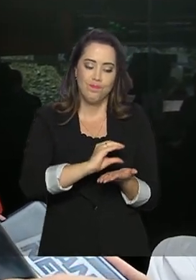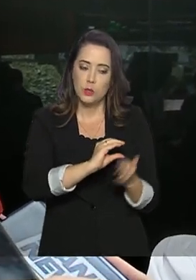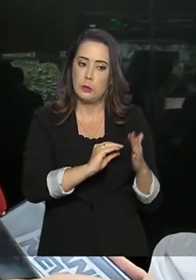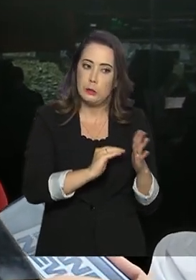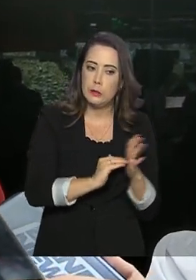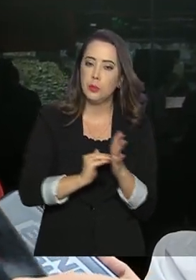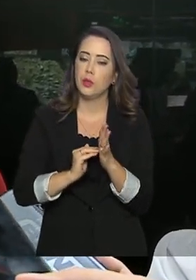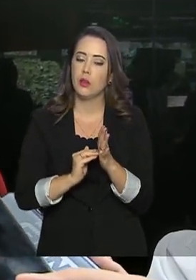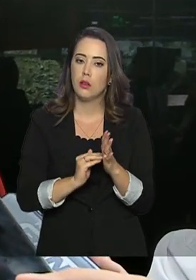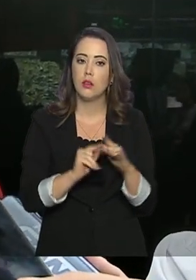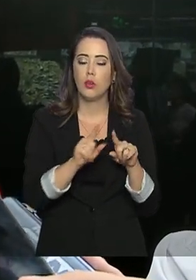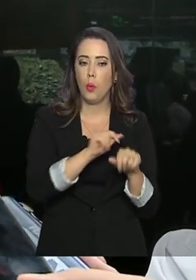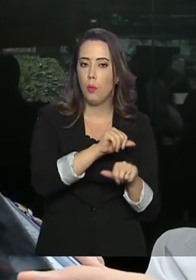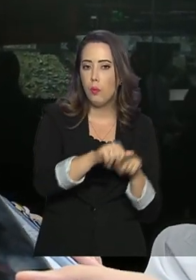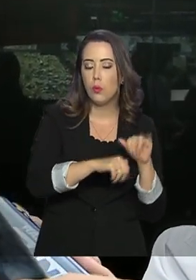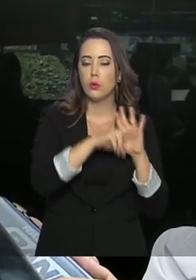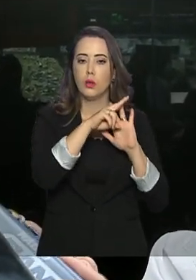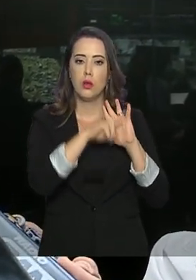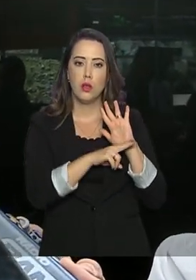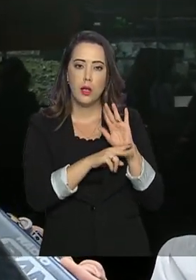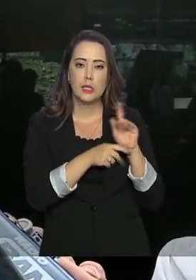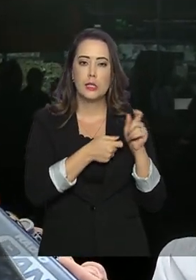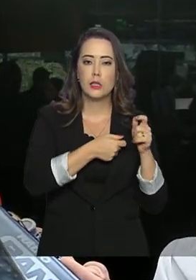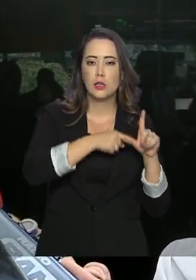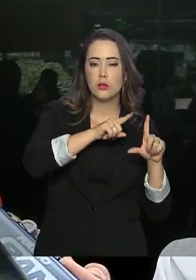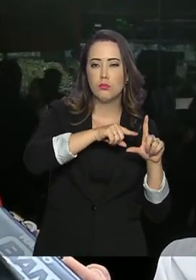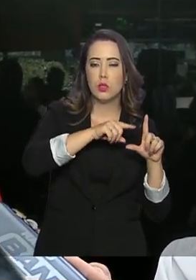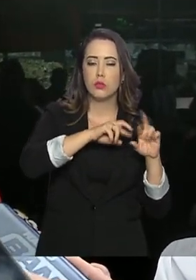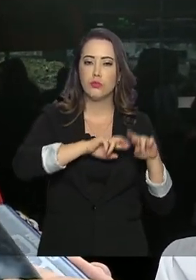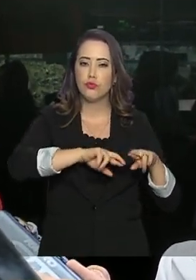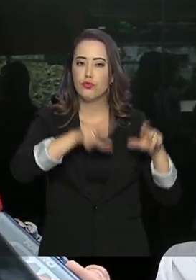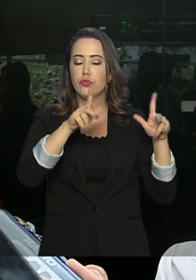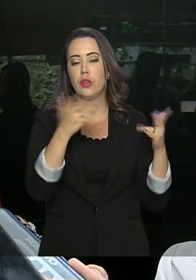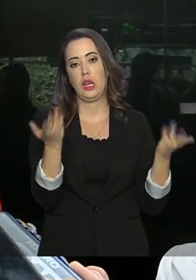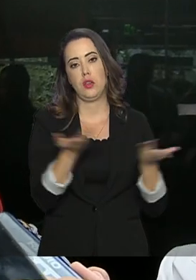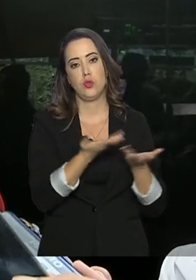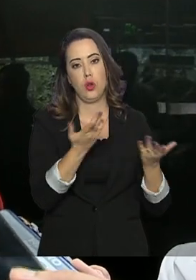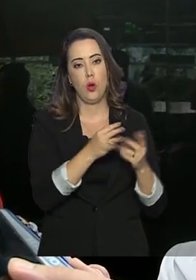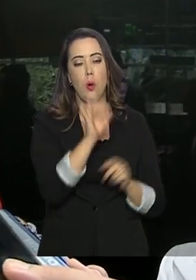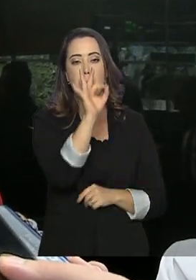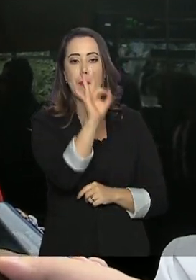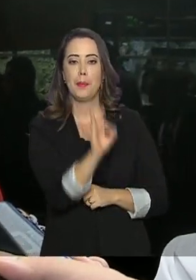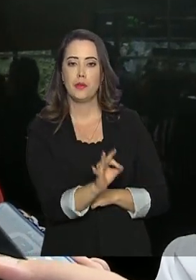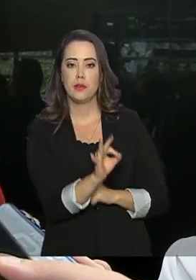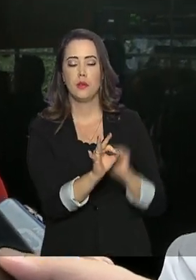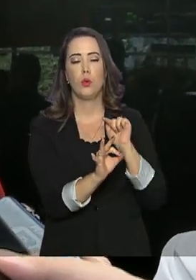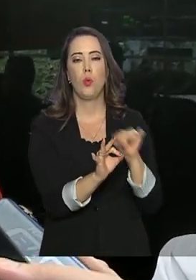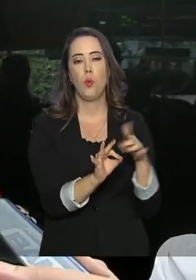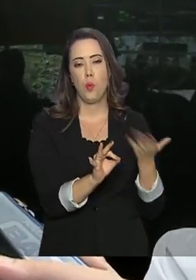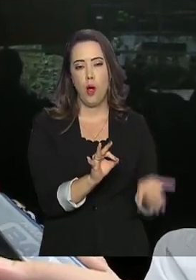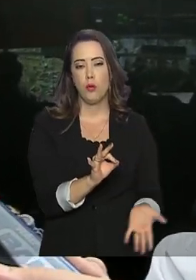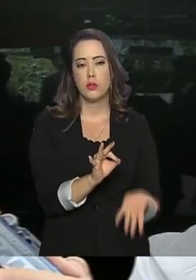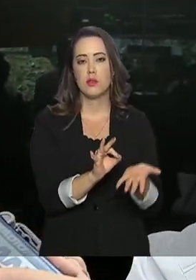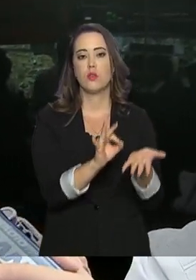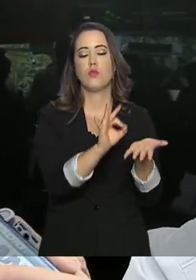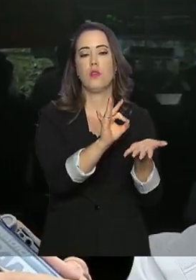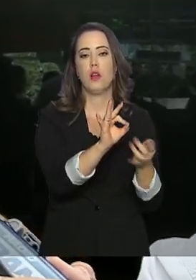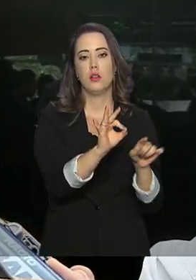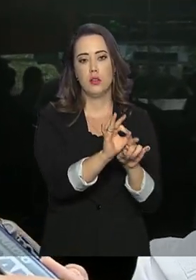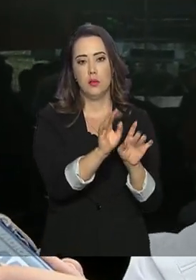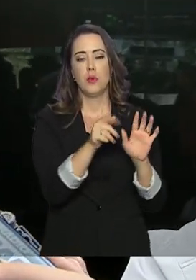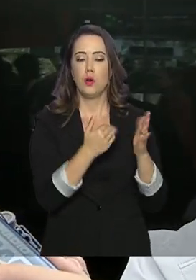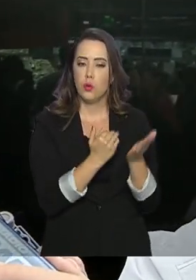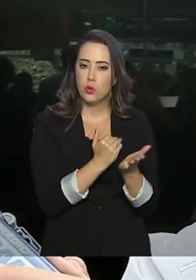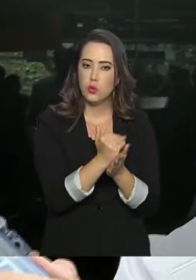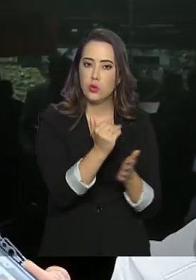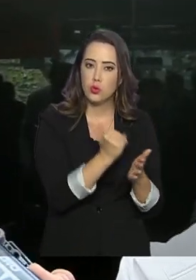A gente vai mudar essa regra, né? Nós vamos dar uma flexibilidade maior em termos de percentual de debêntures incentivadas para manter o status